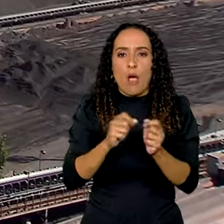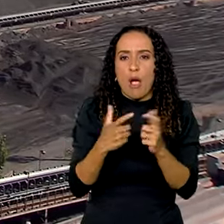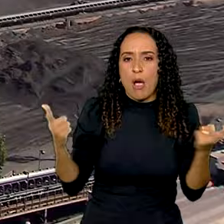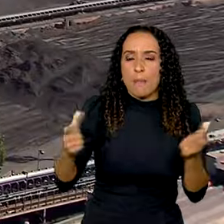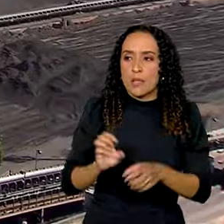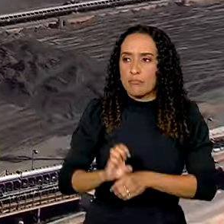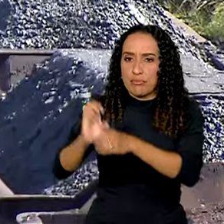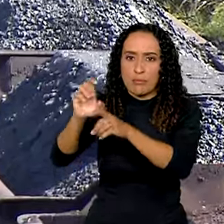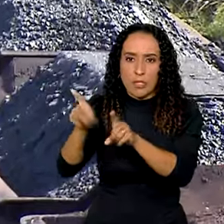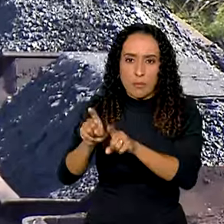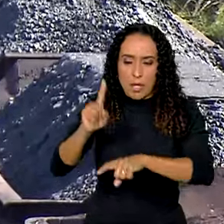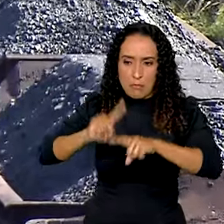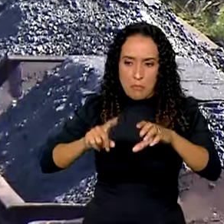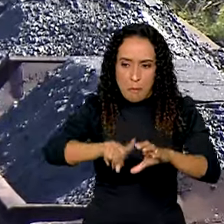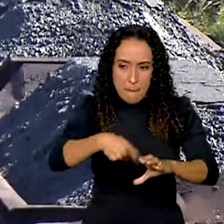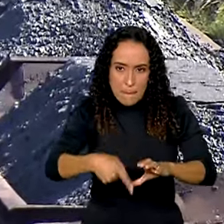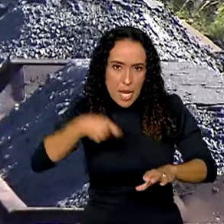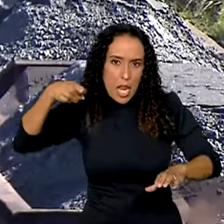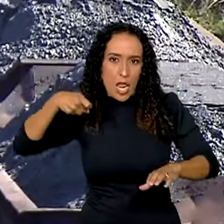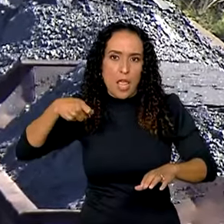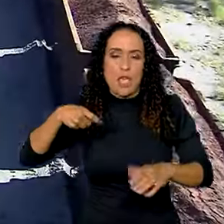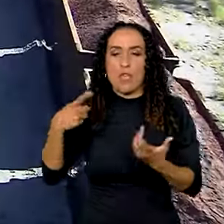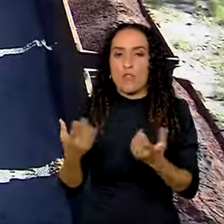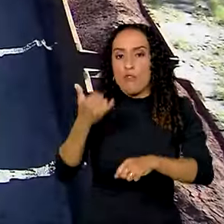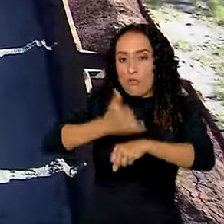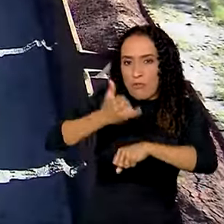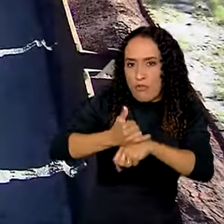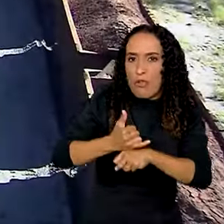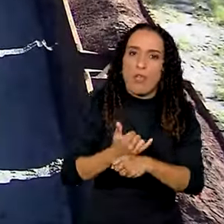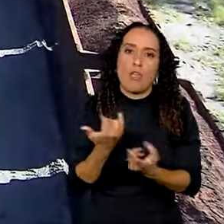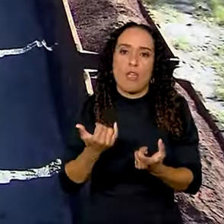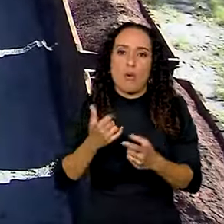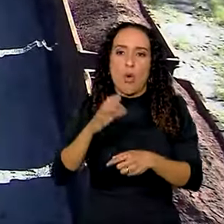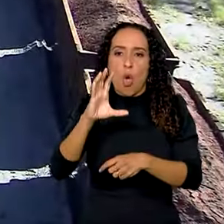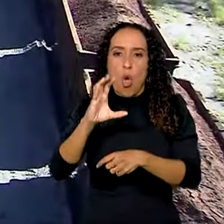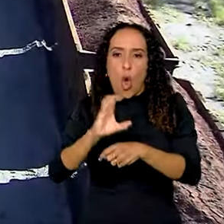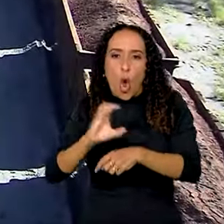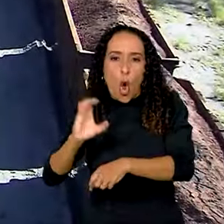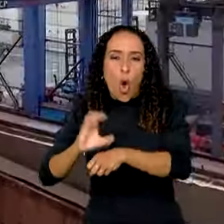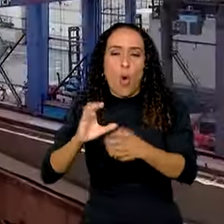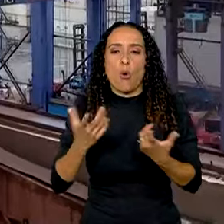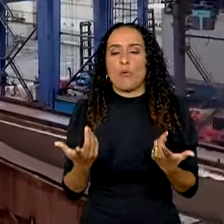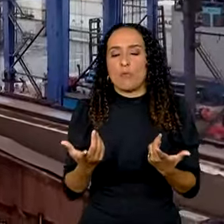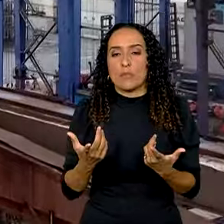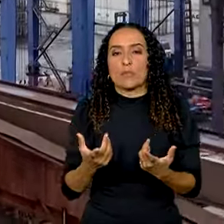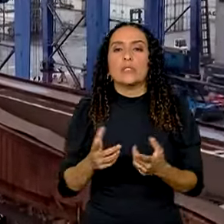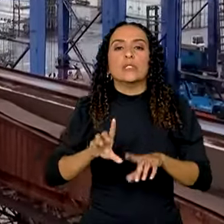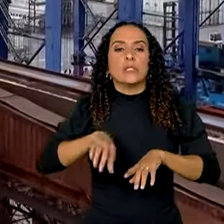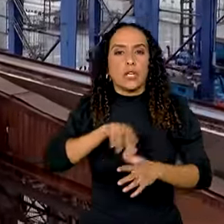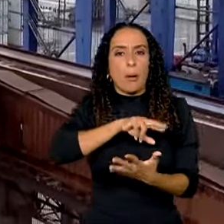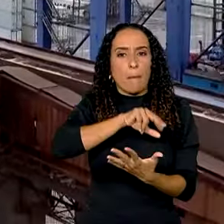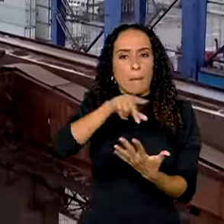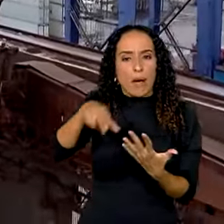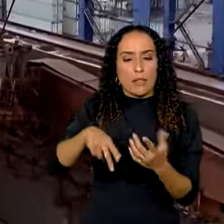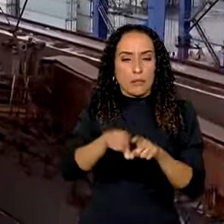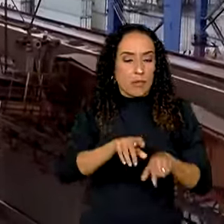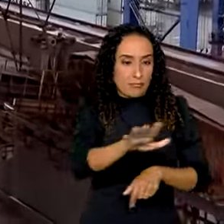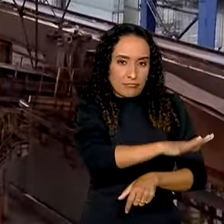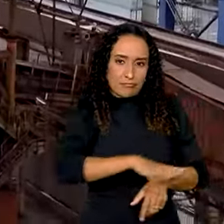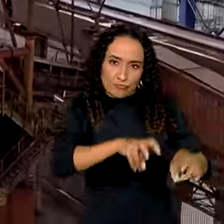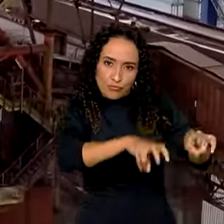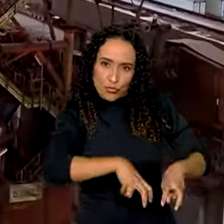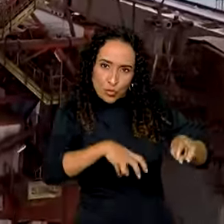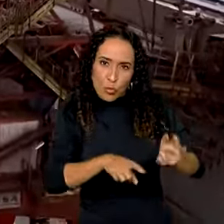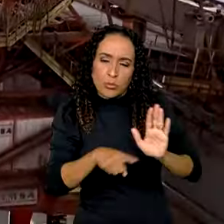exportação de bens minerais também, como minério de céu, minério de cobre, minério de níquilo. Entre os agroindustriais,